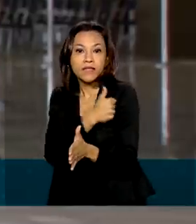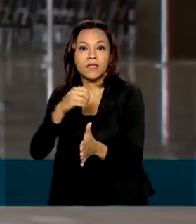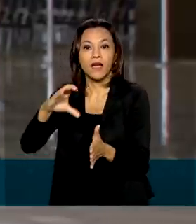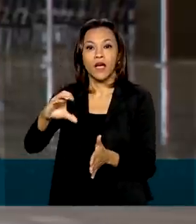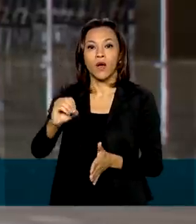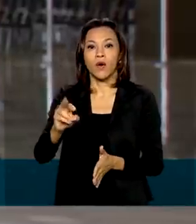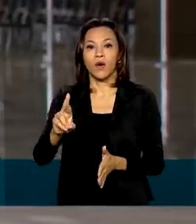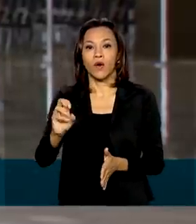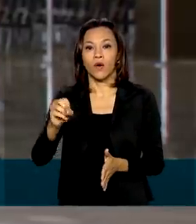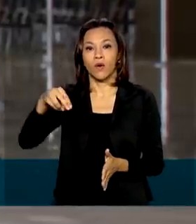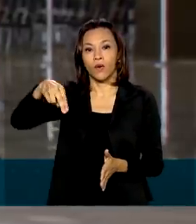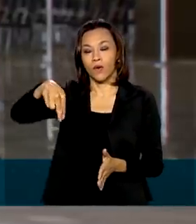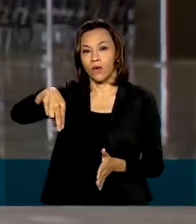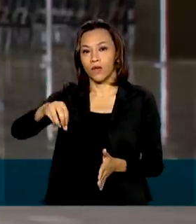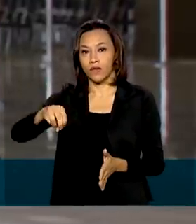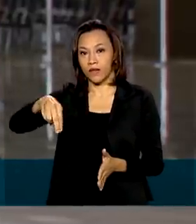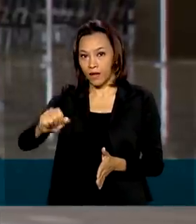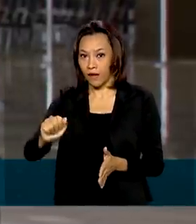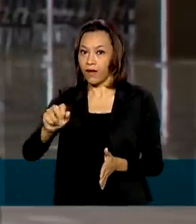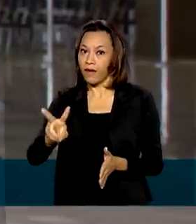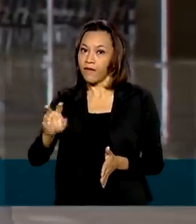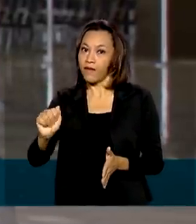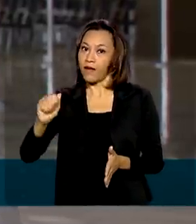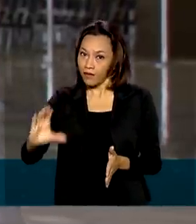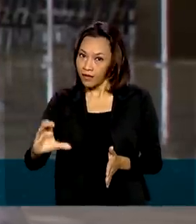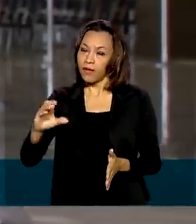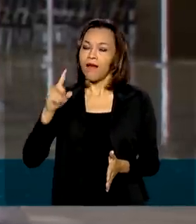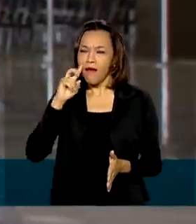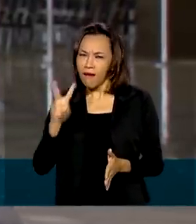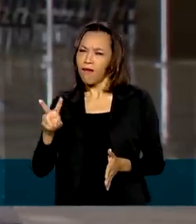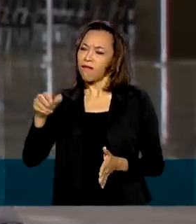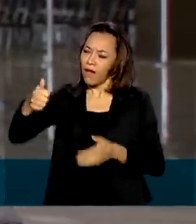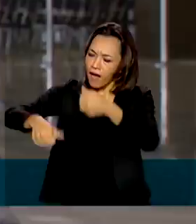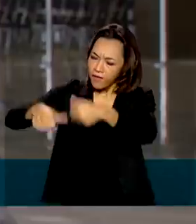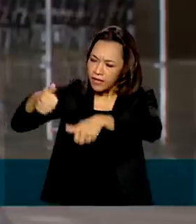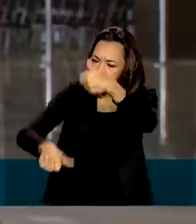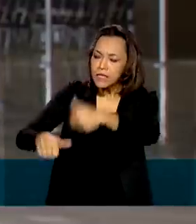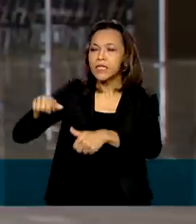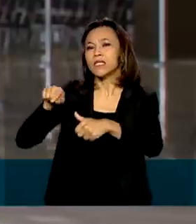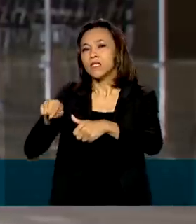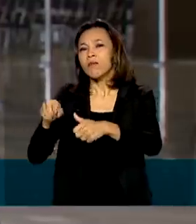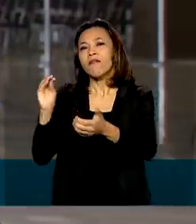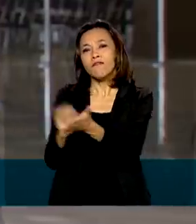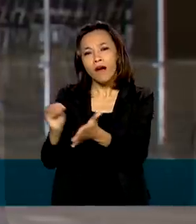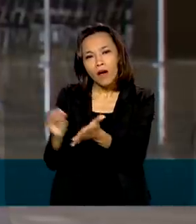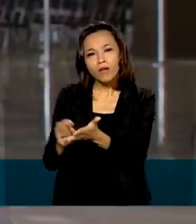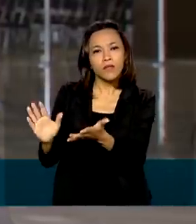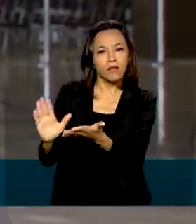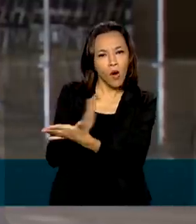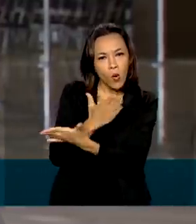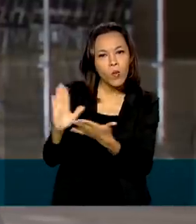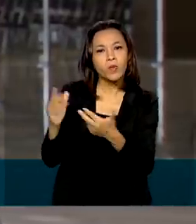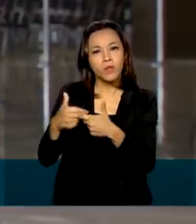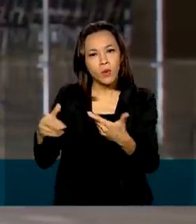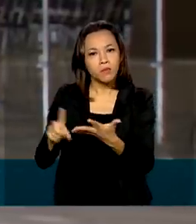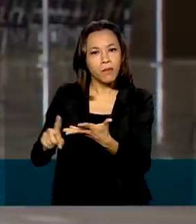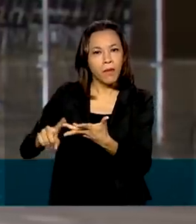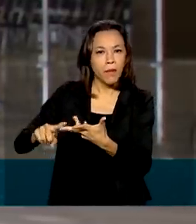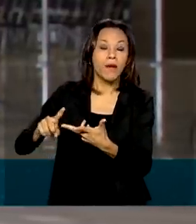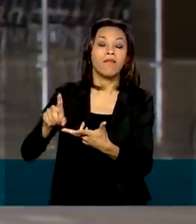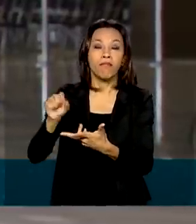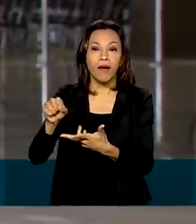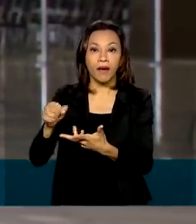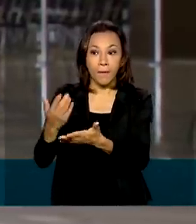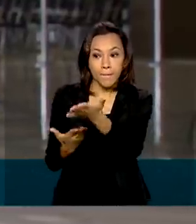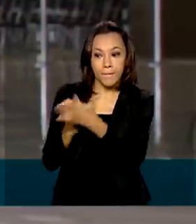documentação, a Anvisa avaliou que ainda faltam dados complementares para aprovar também a autorização